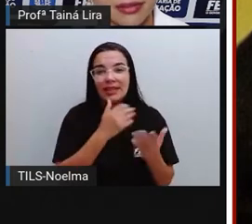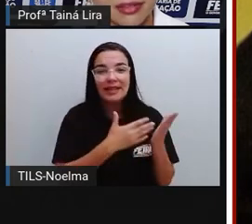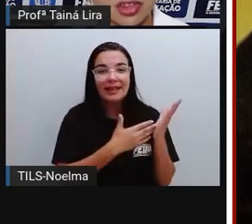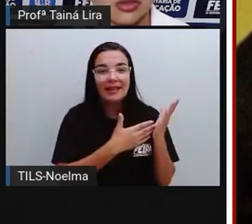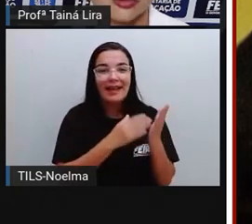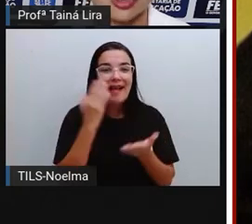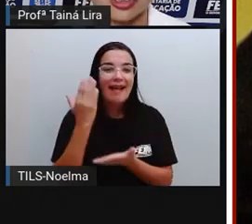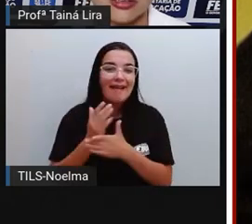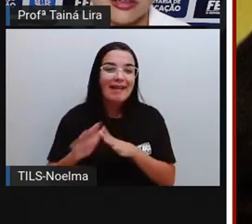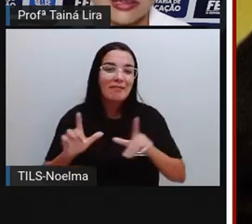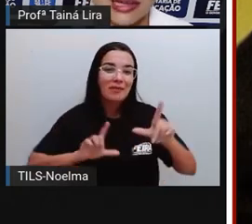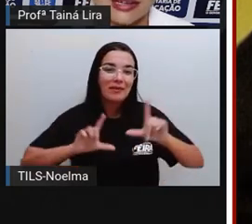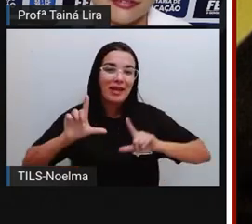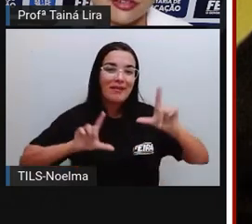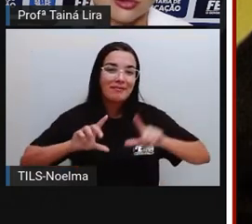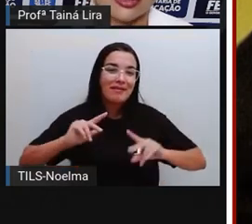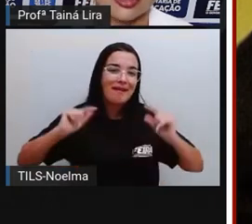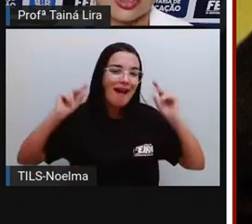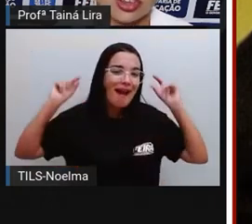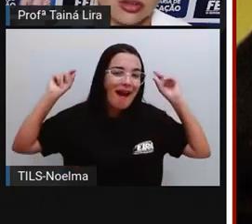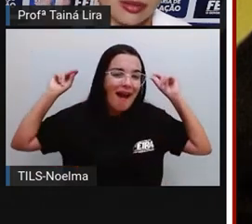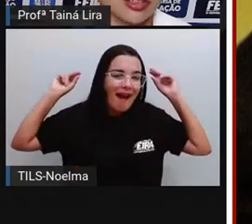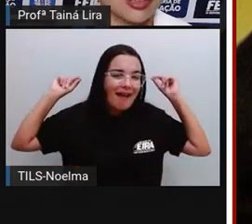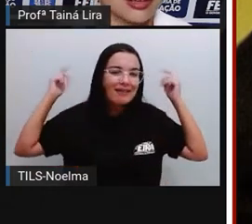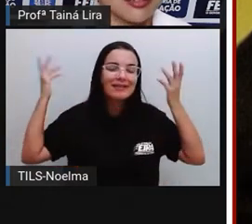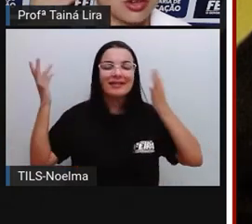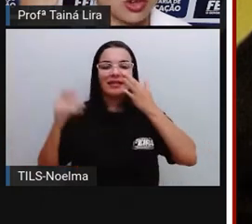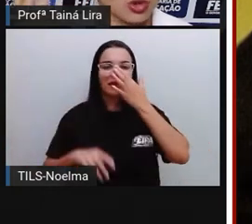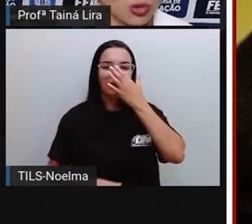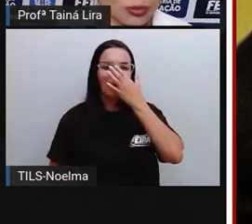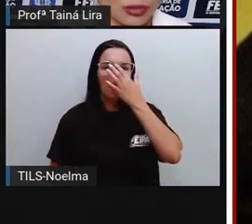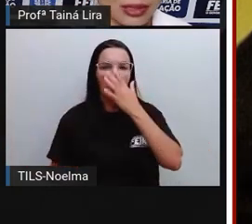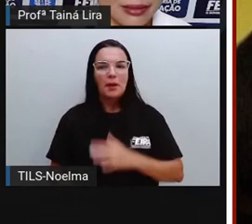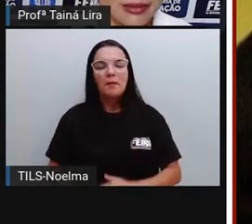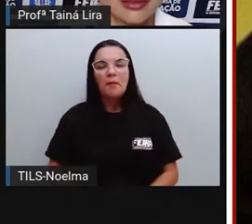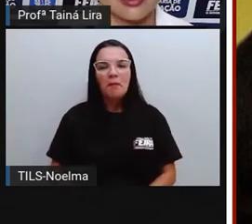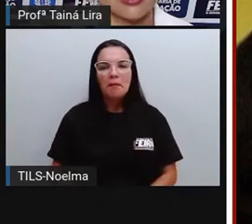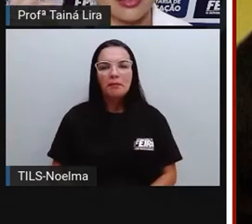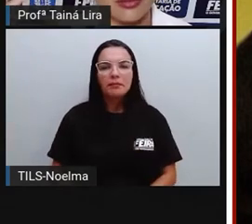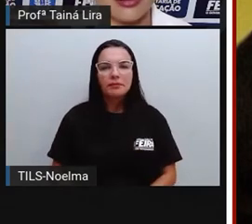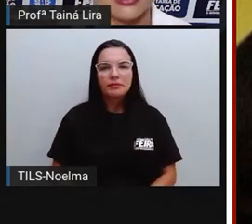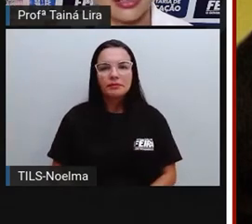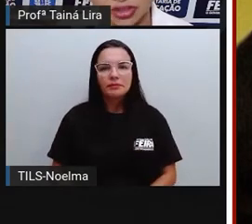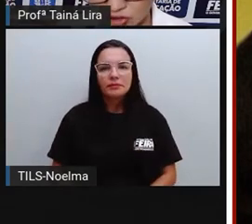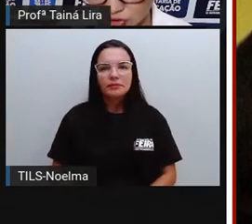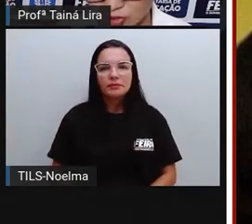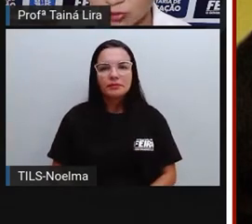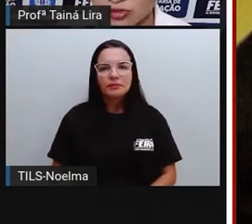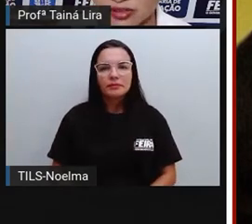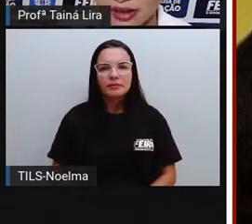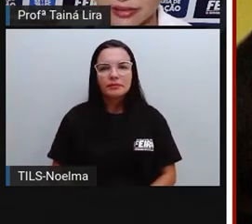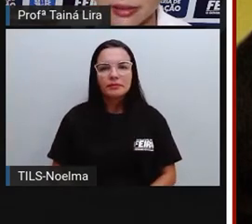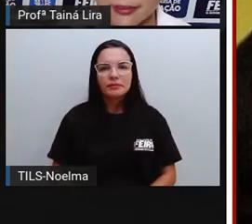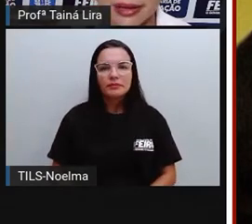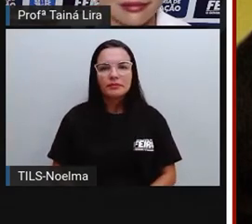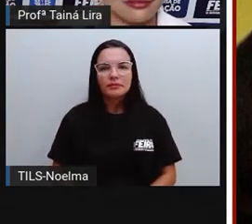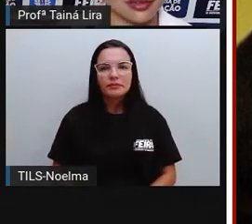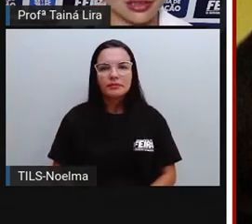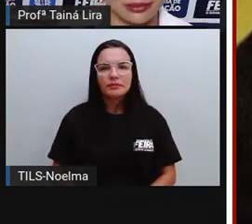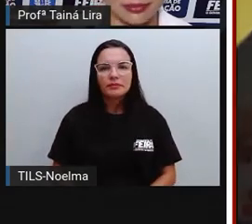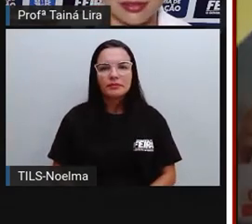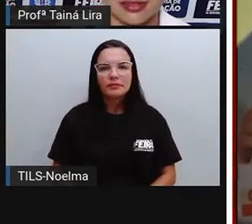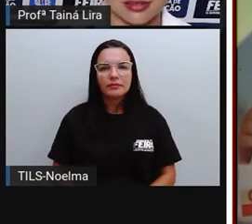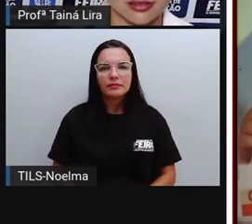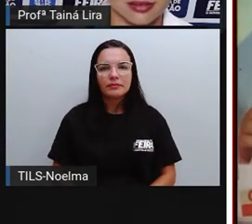usa mais esse tipo de televisor, que a gente chama aí de televisor de tubo, né? Então, são antigos, tá? Da marca